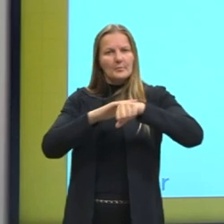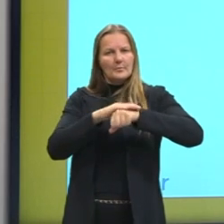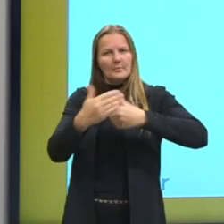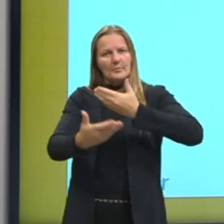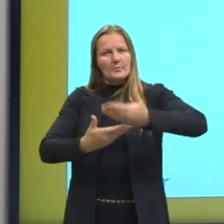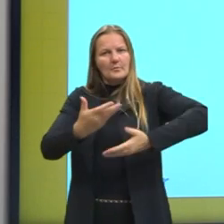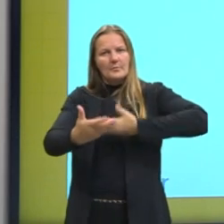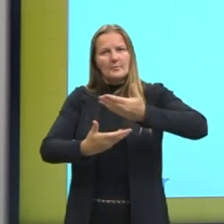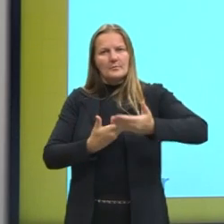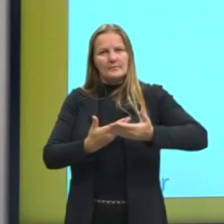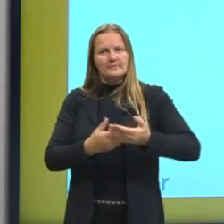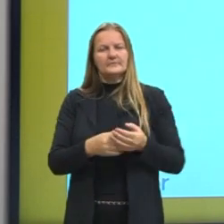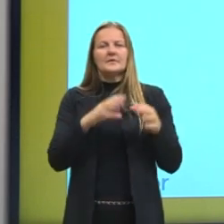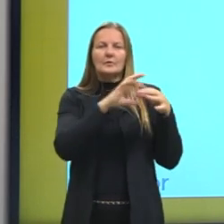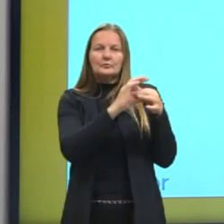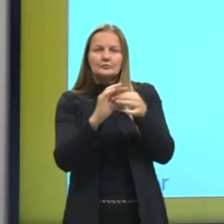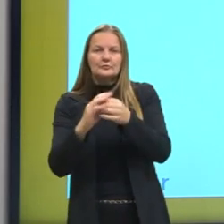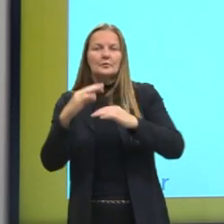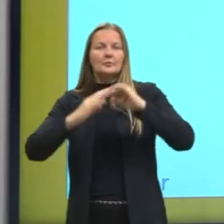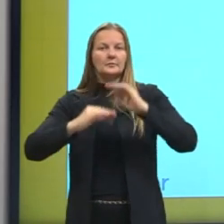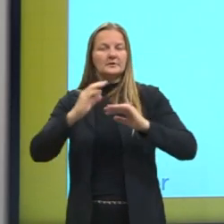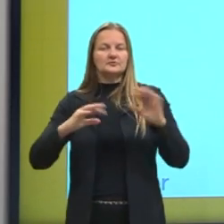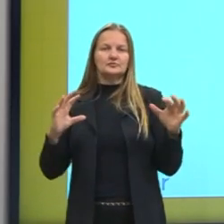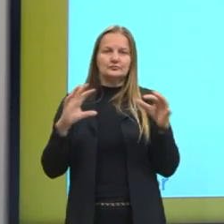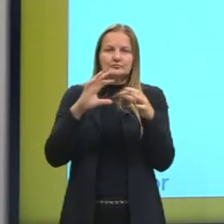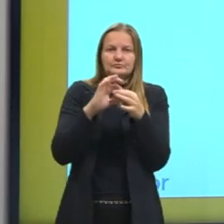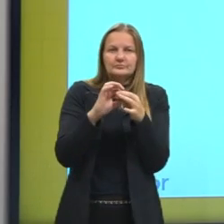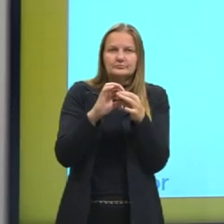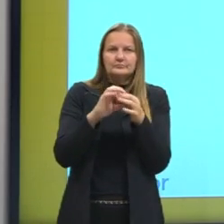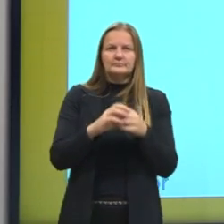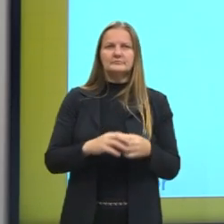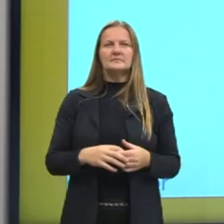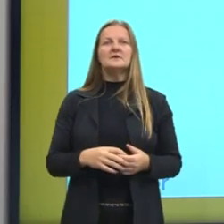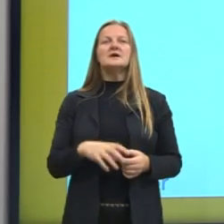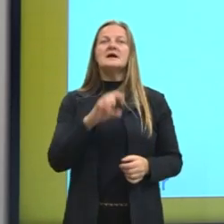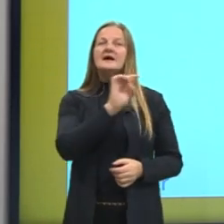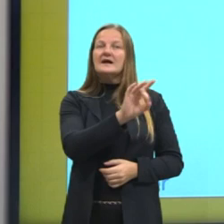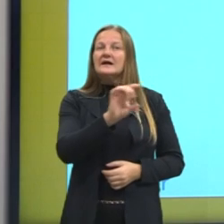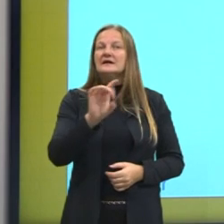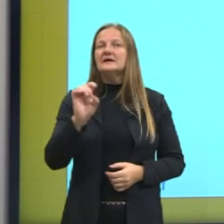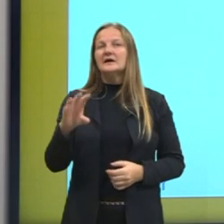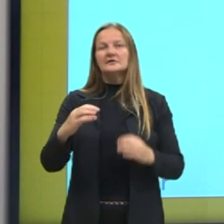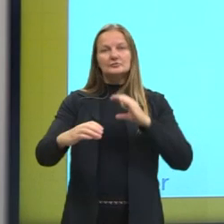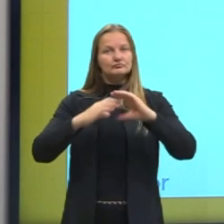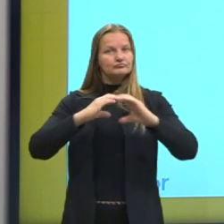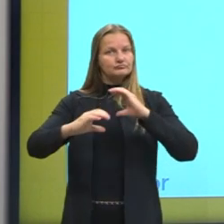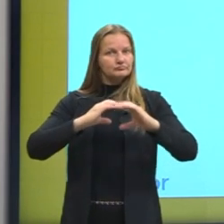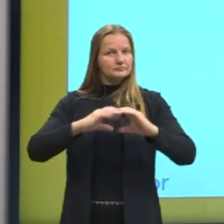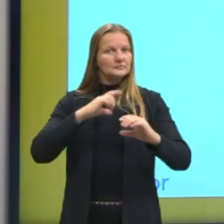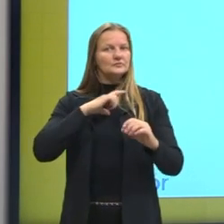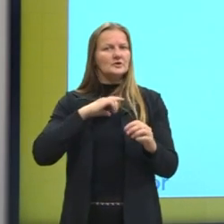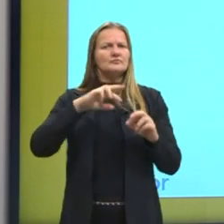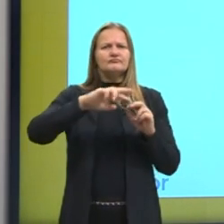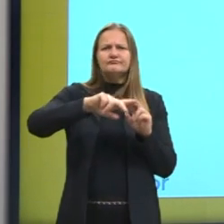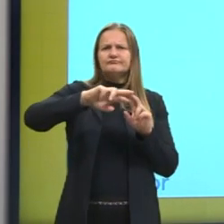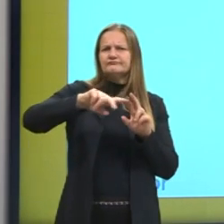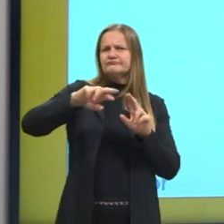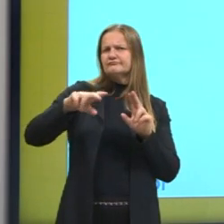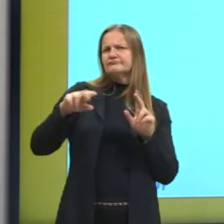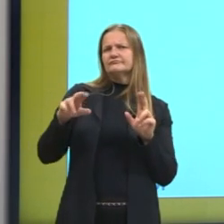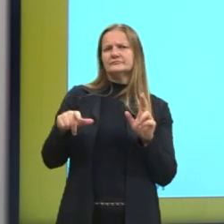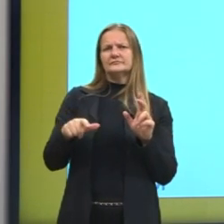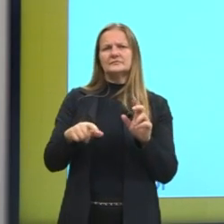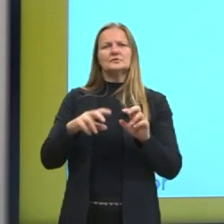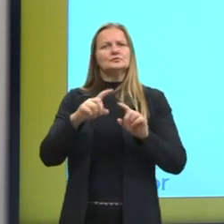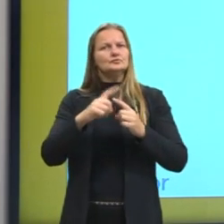Então, a situação e a prática estão interligadas. Cada situação comunicativa vai ter vários elementos